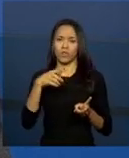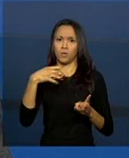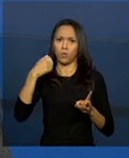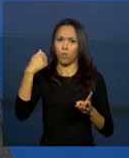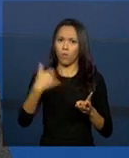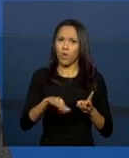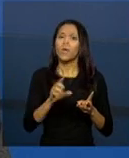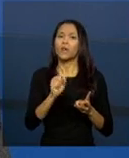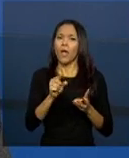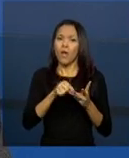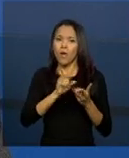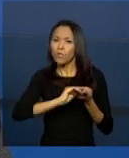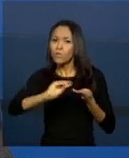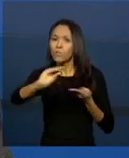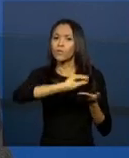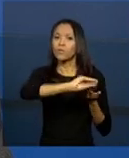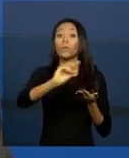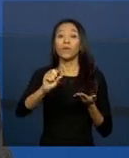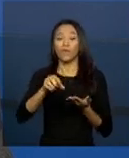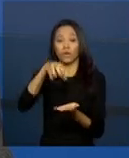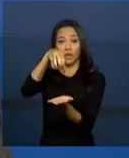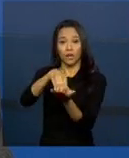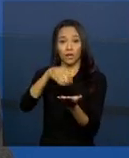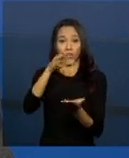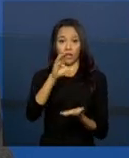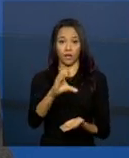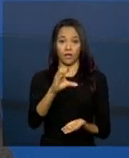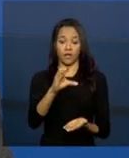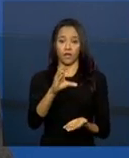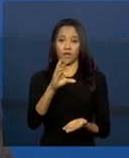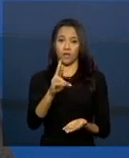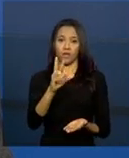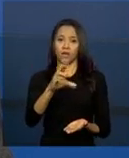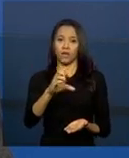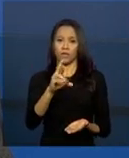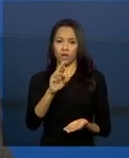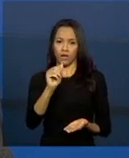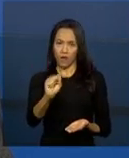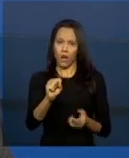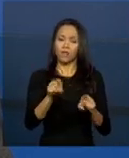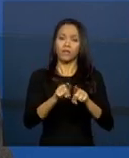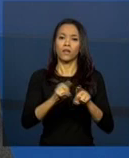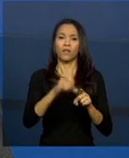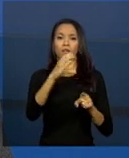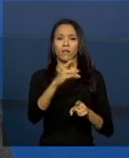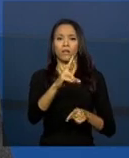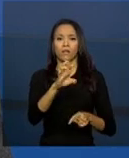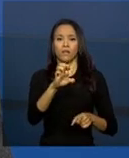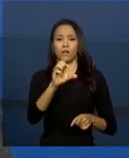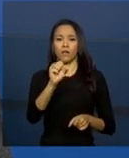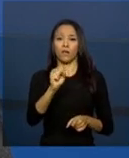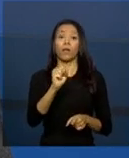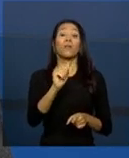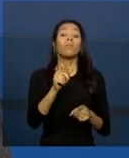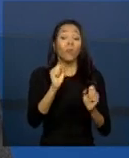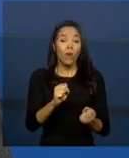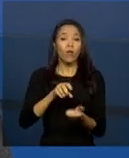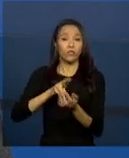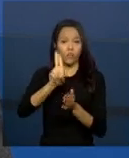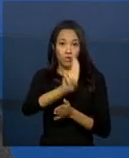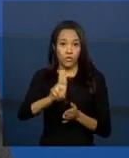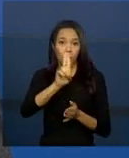financiamento de CRAs e de CREAS também, e os municípios podem utilizar esse recurso para fazer a impressão. O arquivo para impressão está